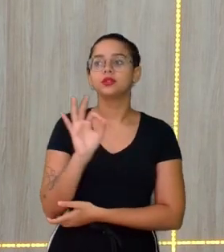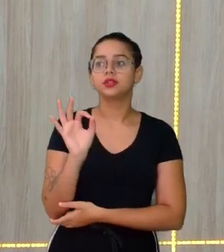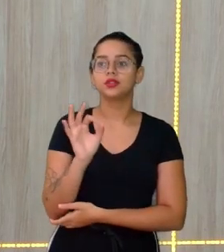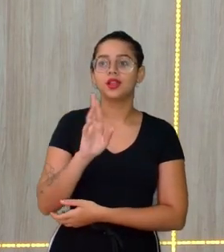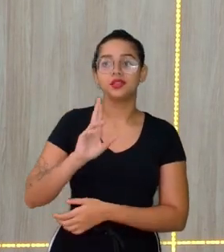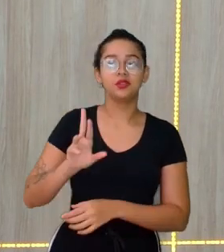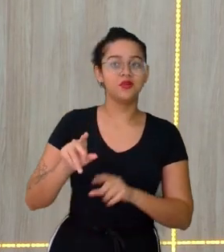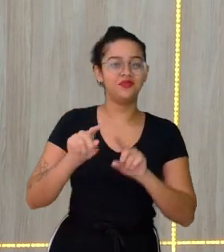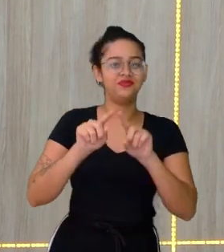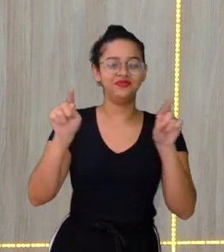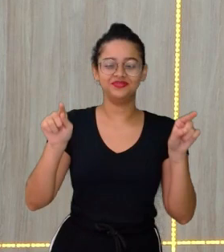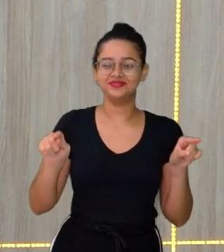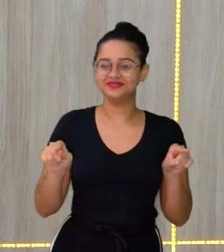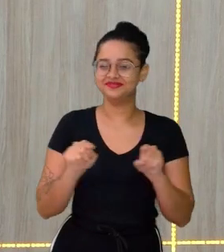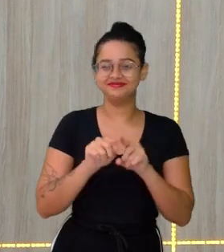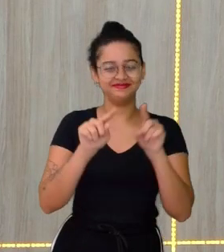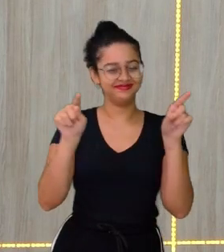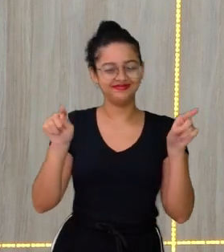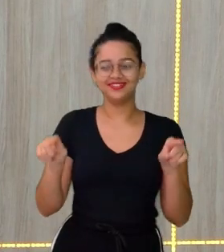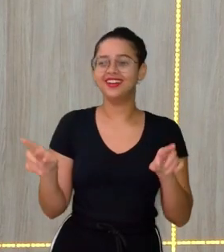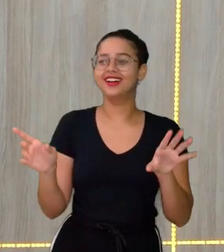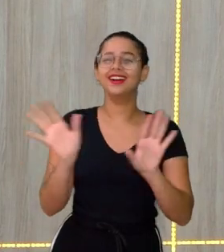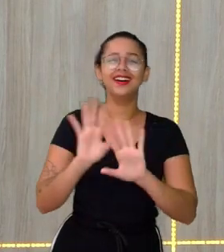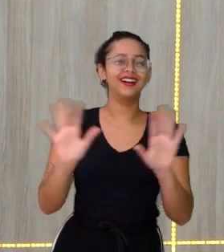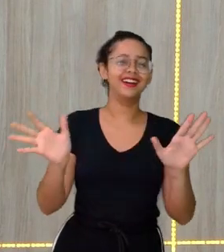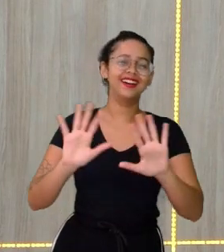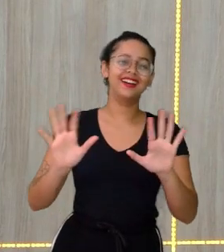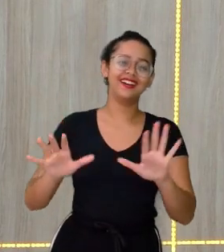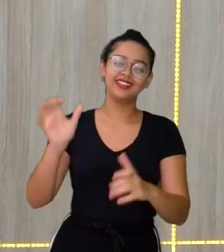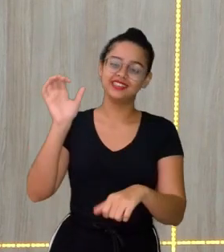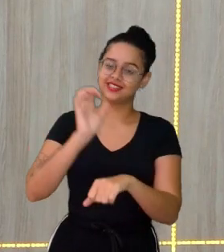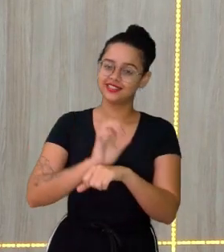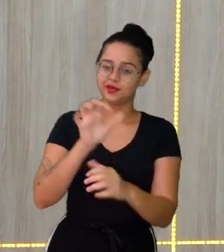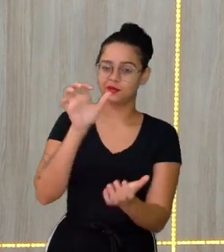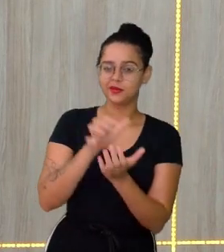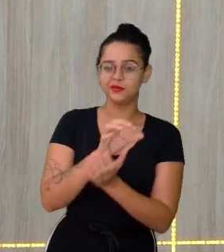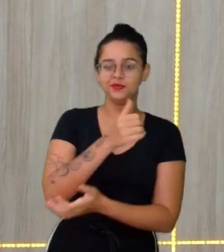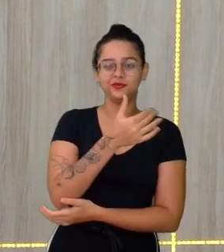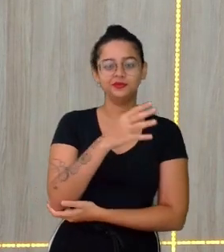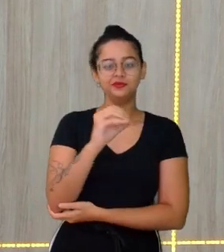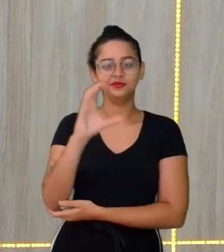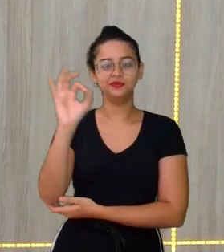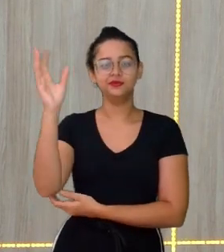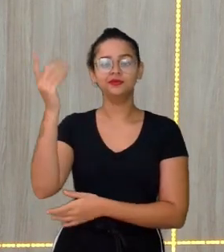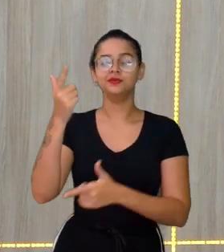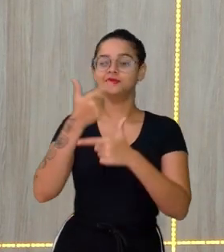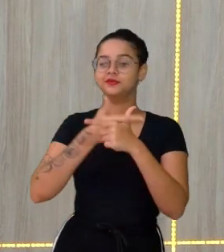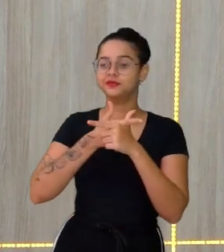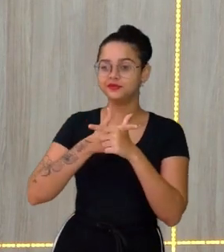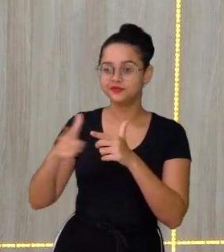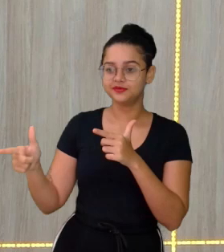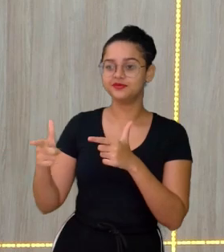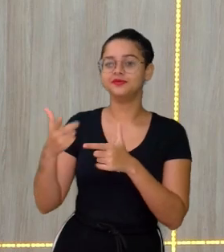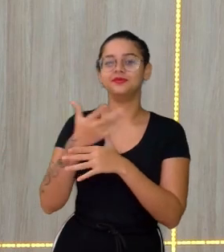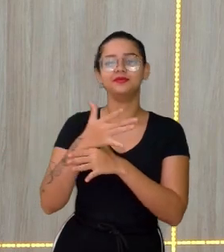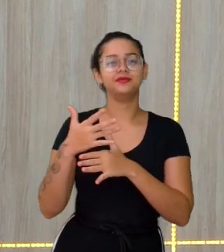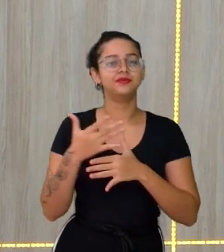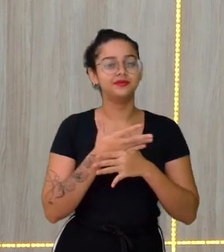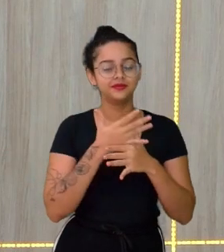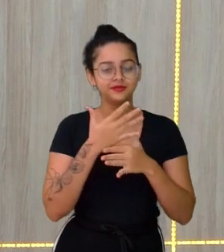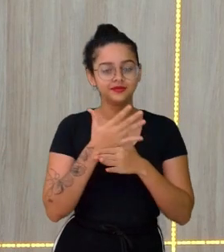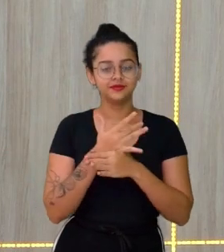quadradinhos Não É pegando aqui O estado De Pernambuco 100% Dividiu lá Entre as cidades